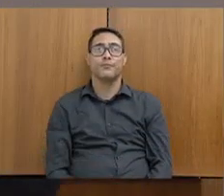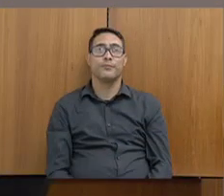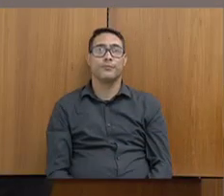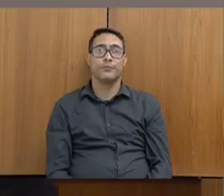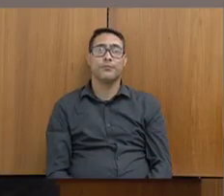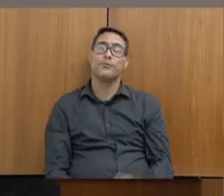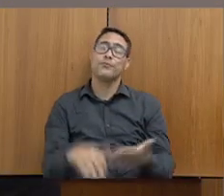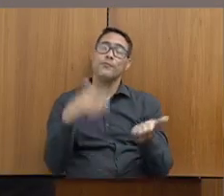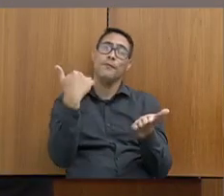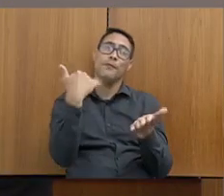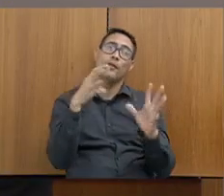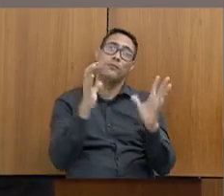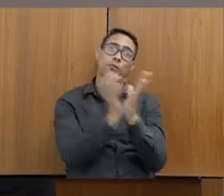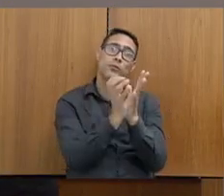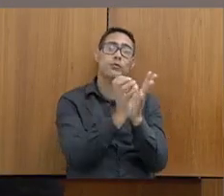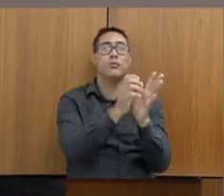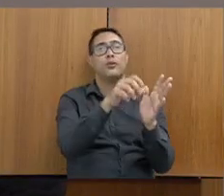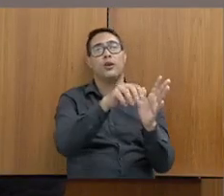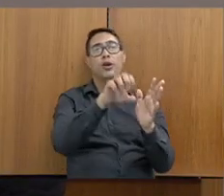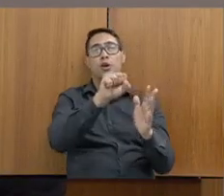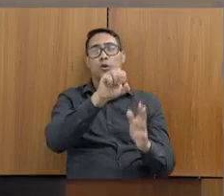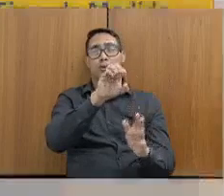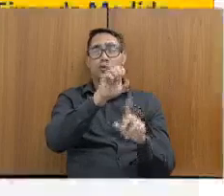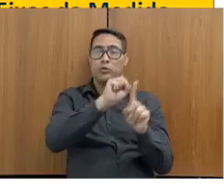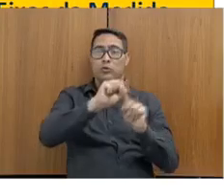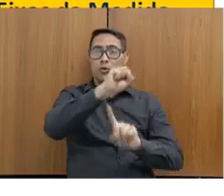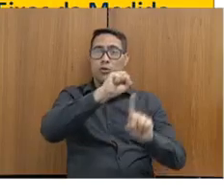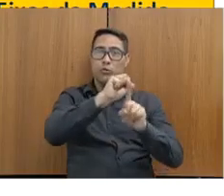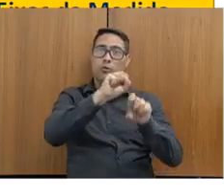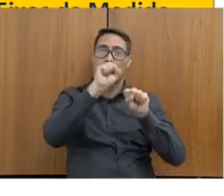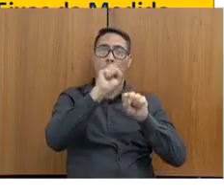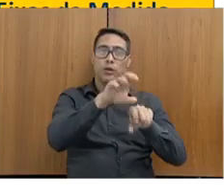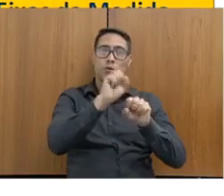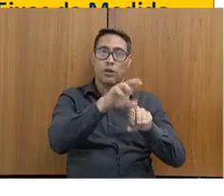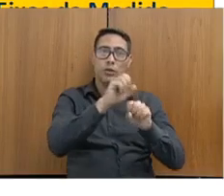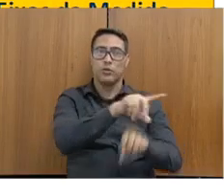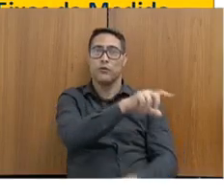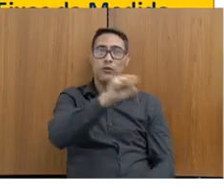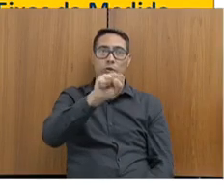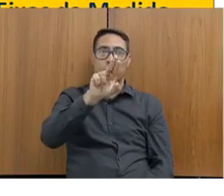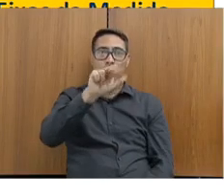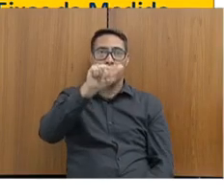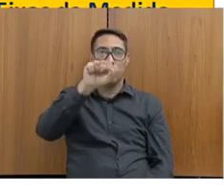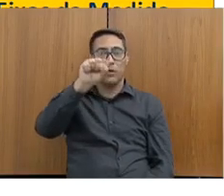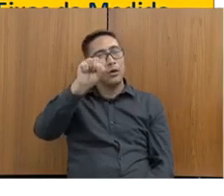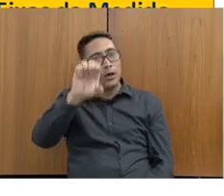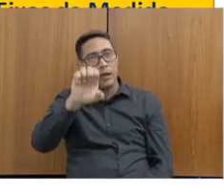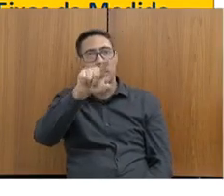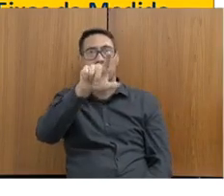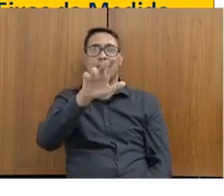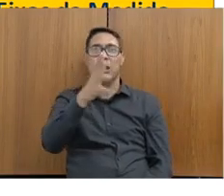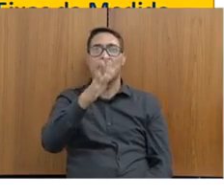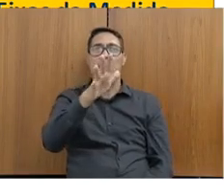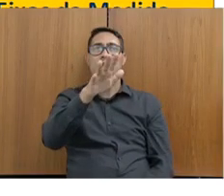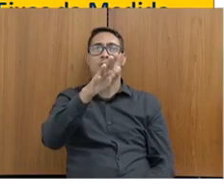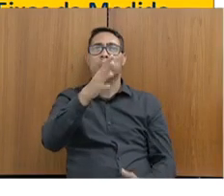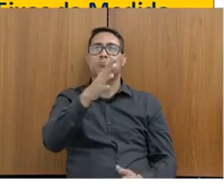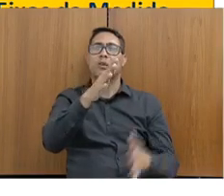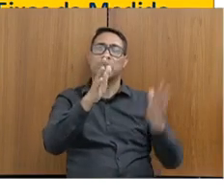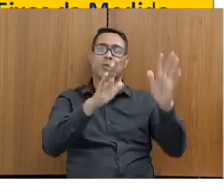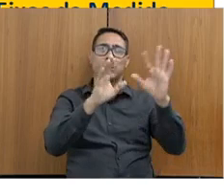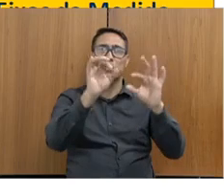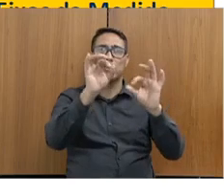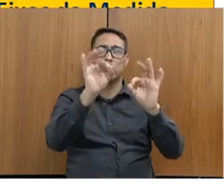Sistema Socioeducativo, esse é o painel da SUASE. Então, dessa média geral dos índices, dos eixos da